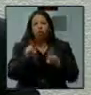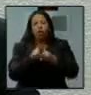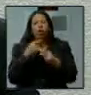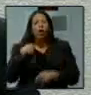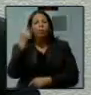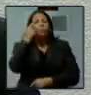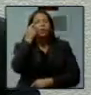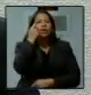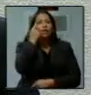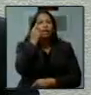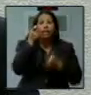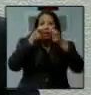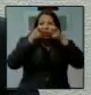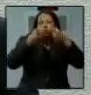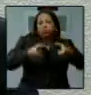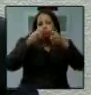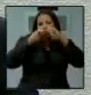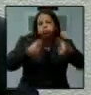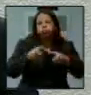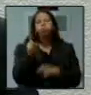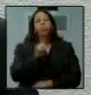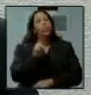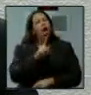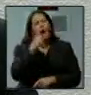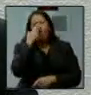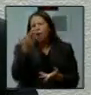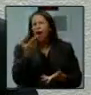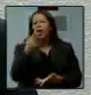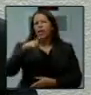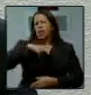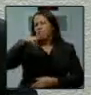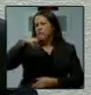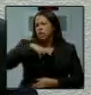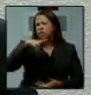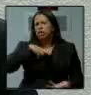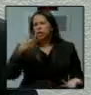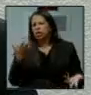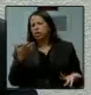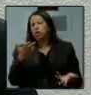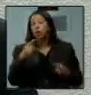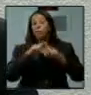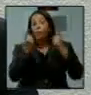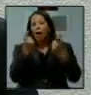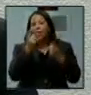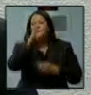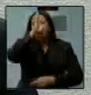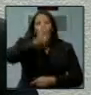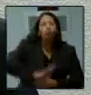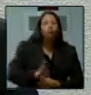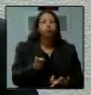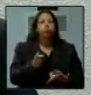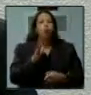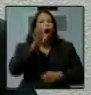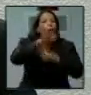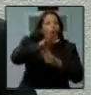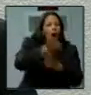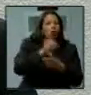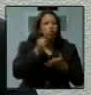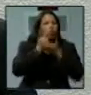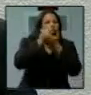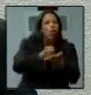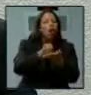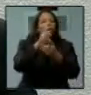de lucro, sendo na grande maioria filantrópica, desenvolvendo atividades de ensino, pesquisa e extensão em prol das comunidades em que atuo,